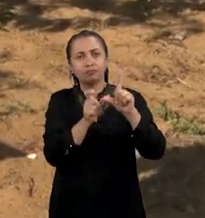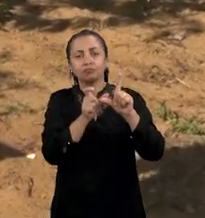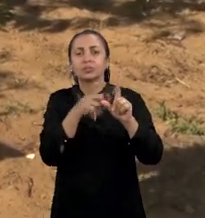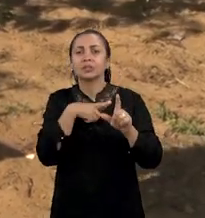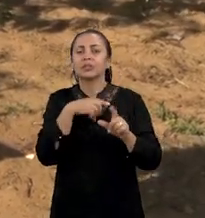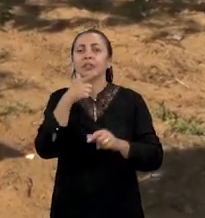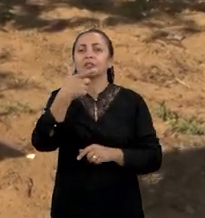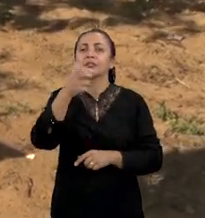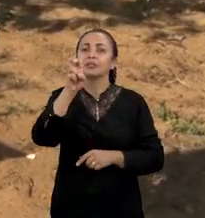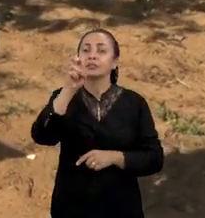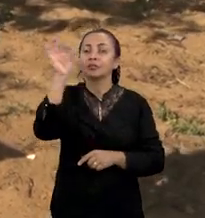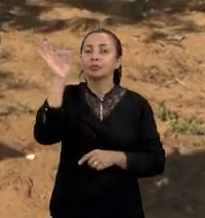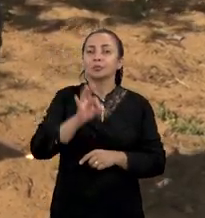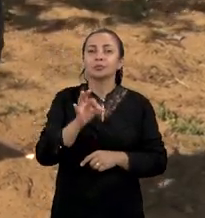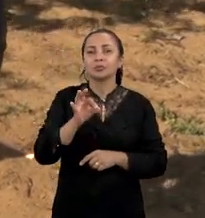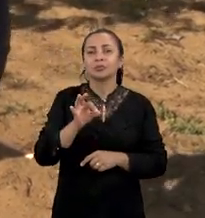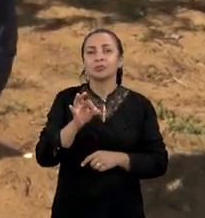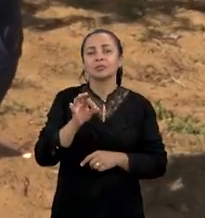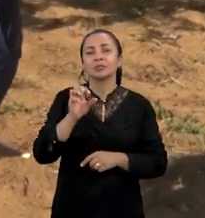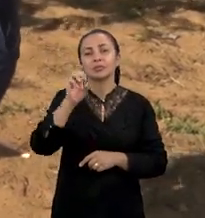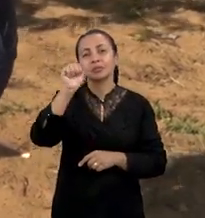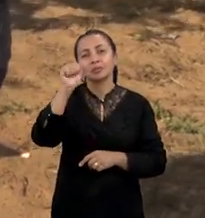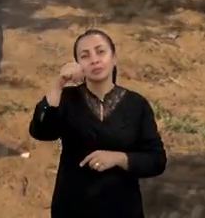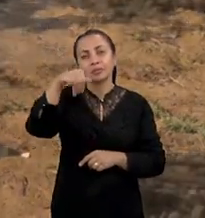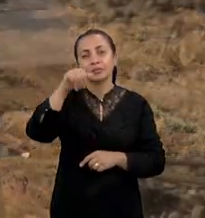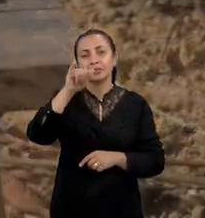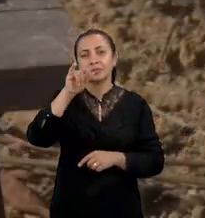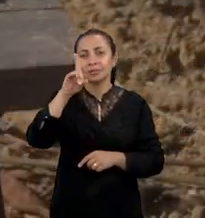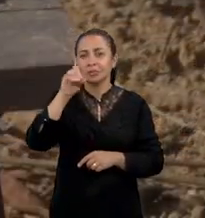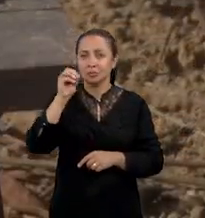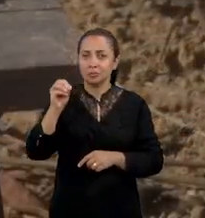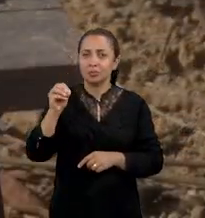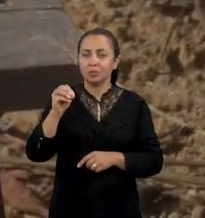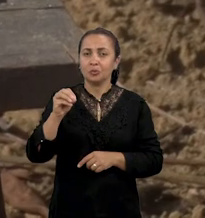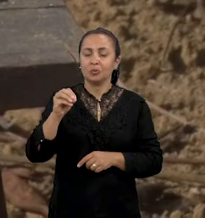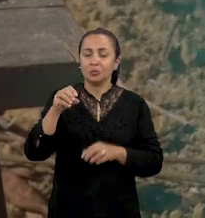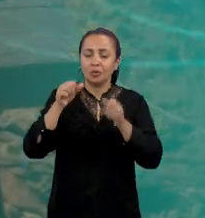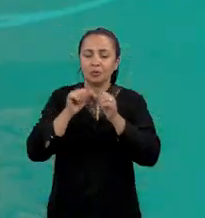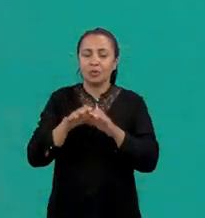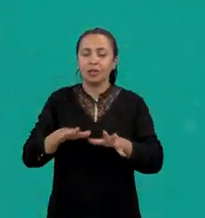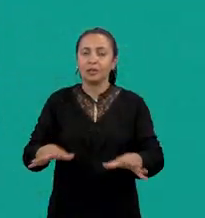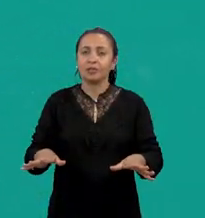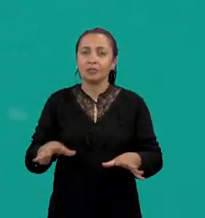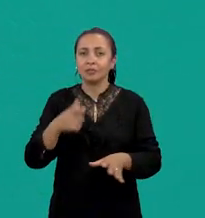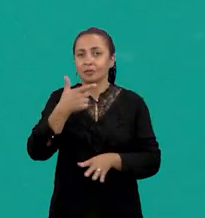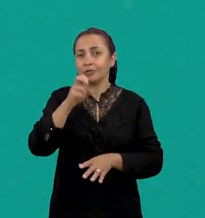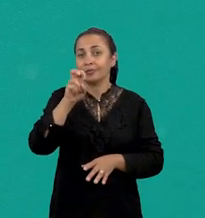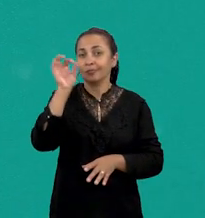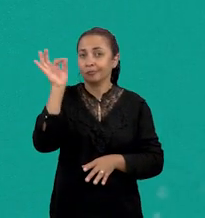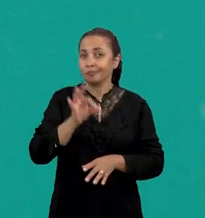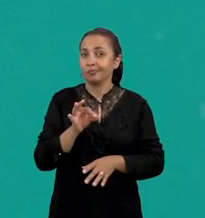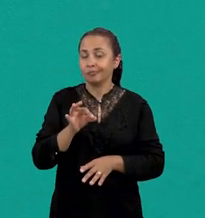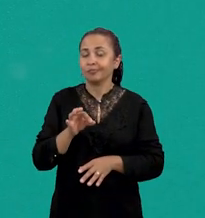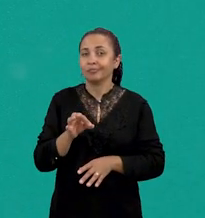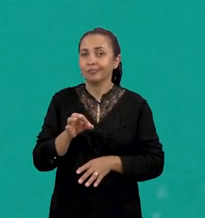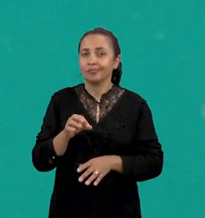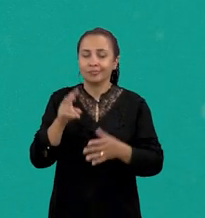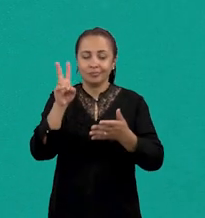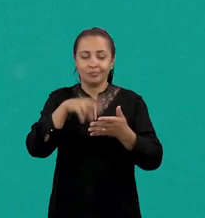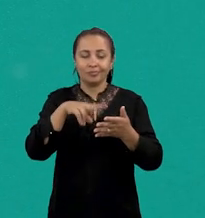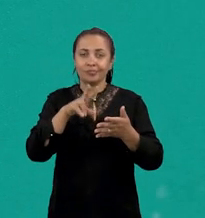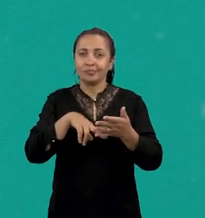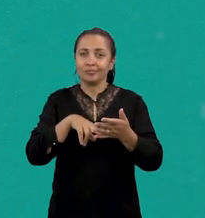se deu 25% de amido. O teor de amido dessa raiz aqui foi 25%.